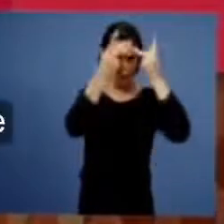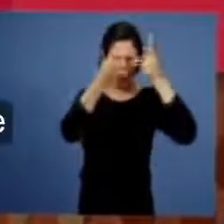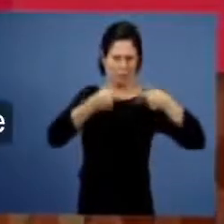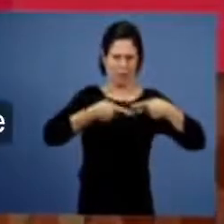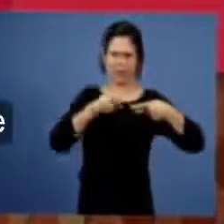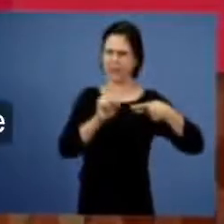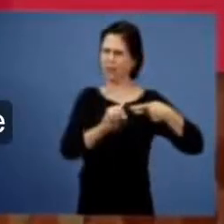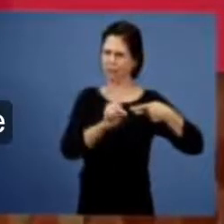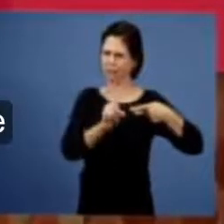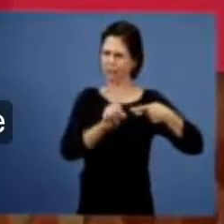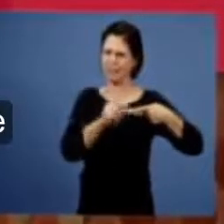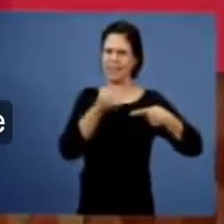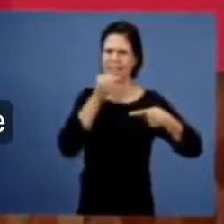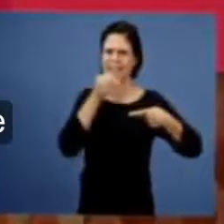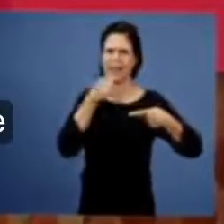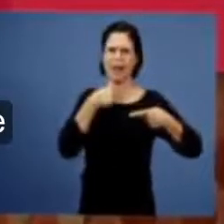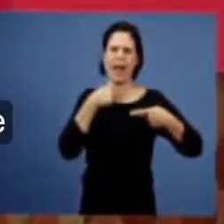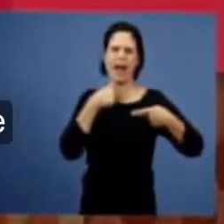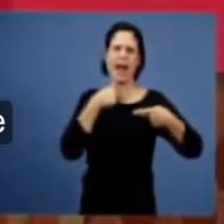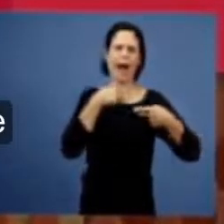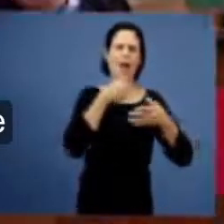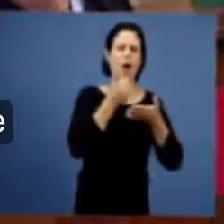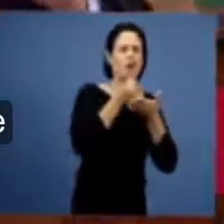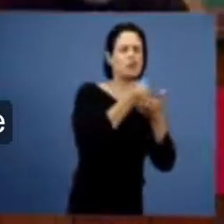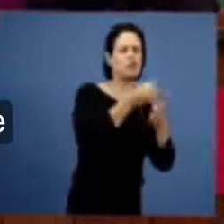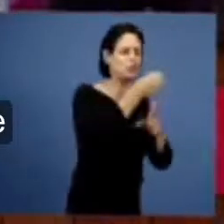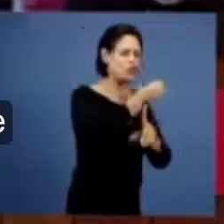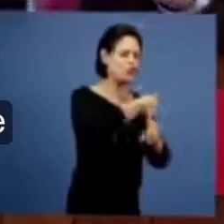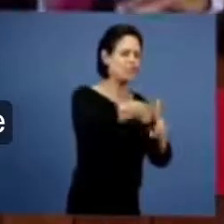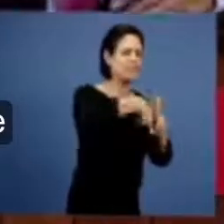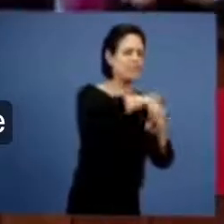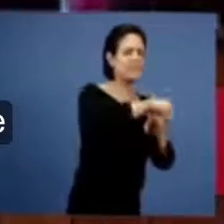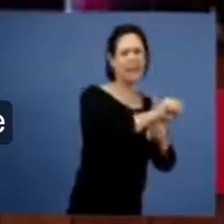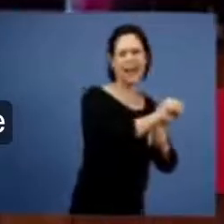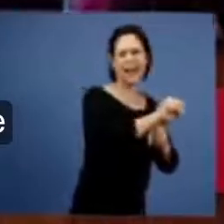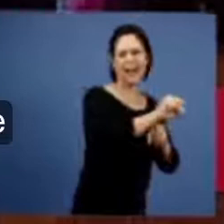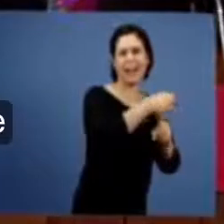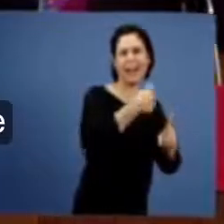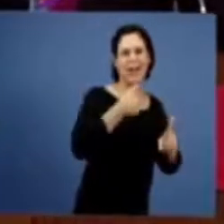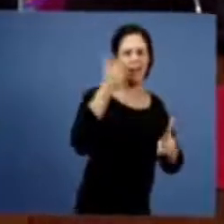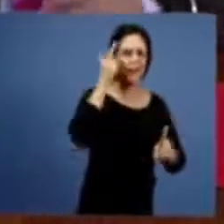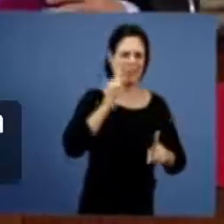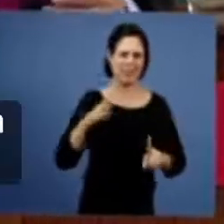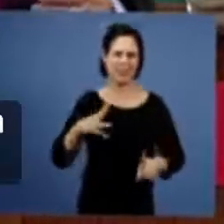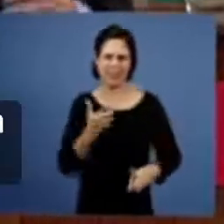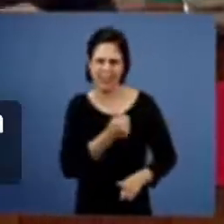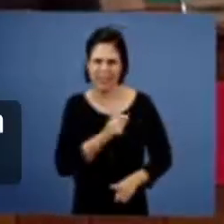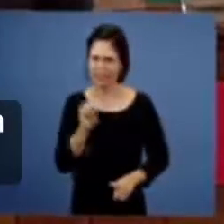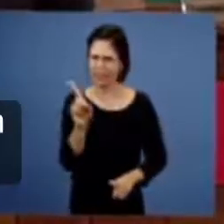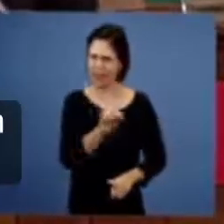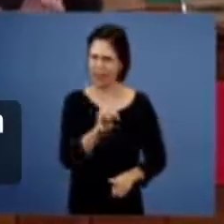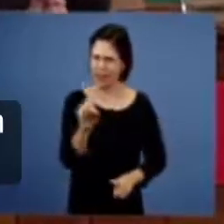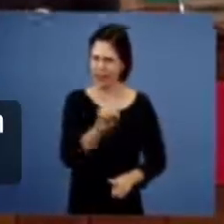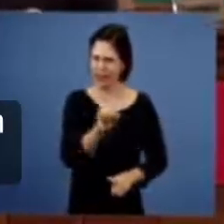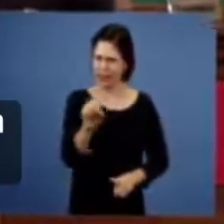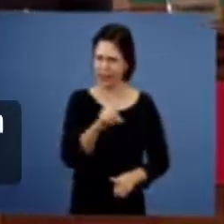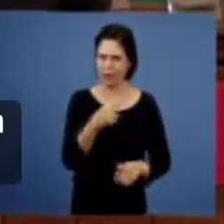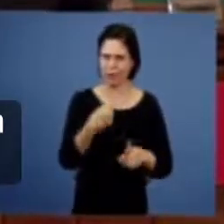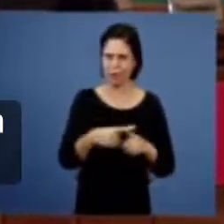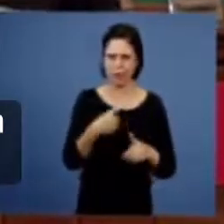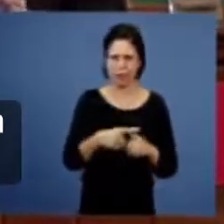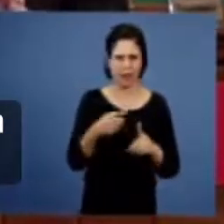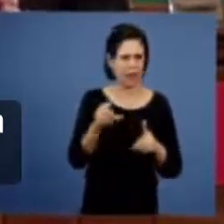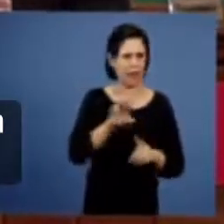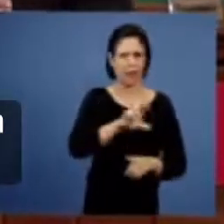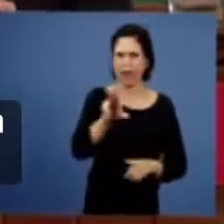que vai fazer aumentar a fé nem a graça porque não vem do